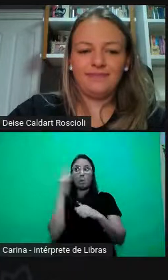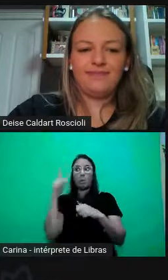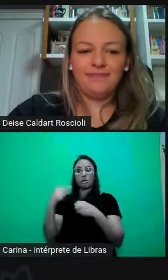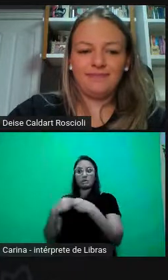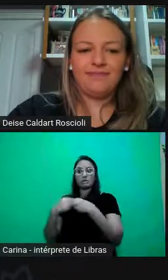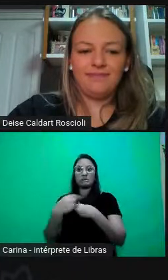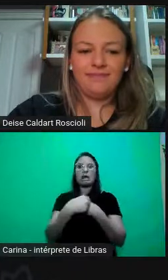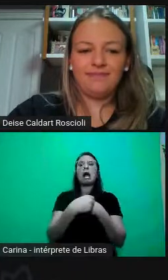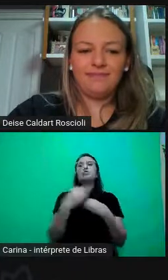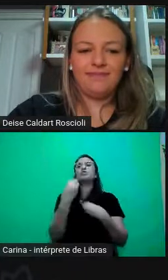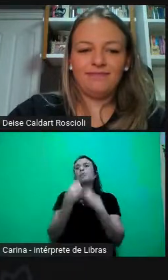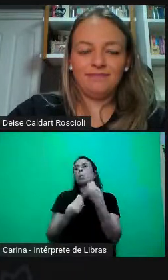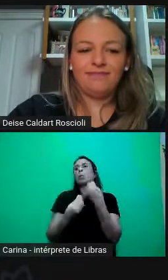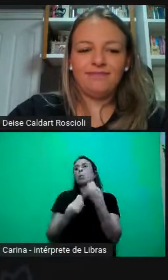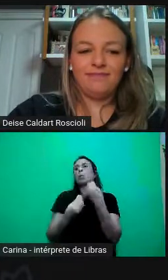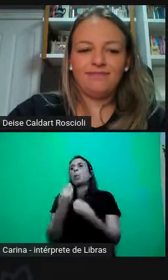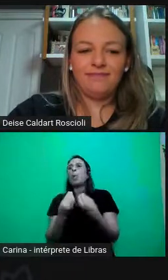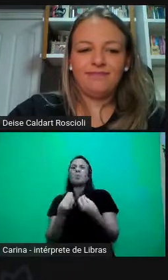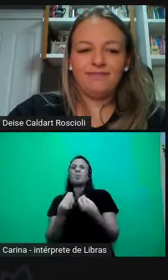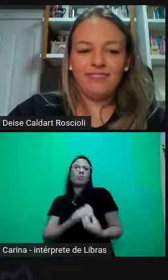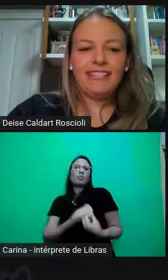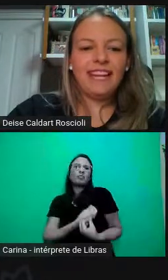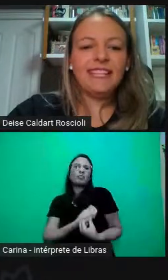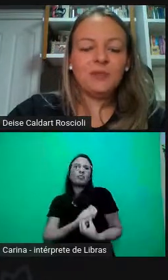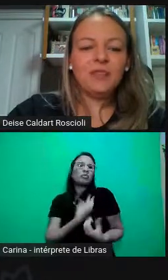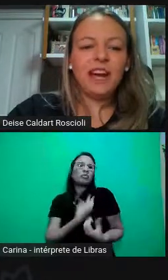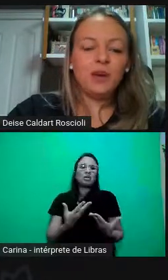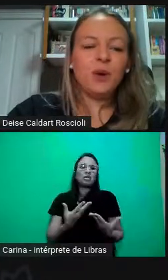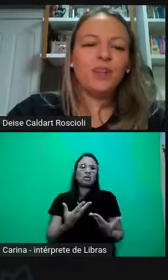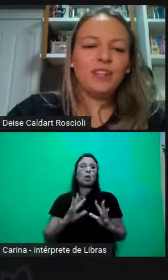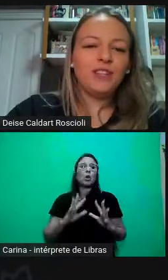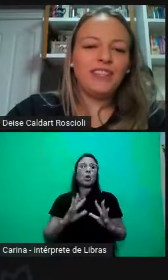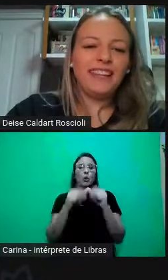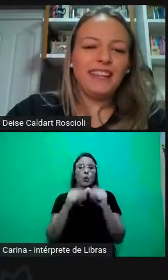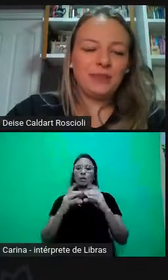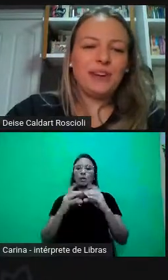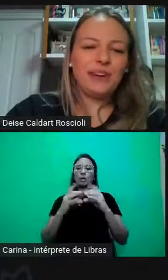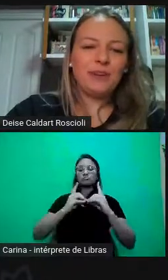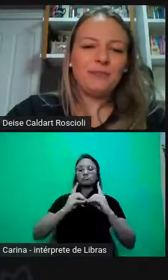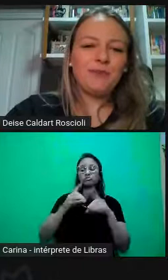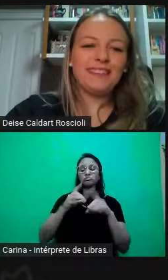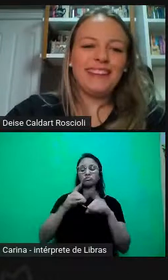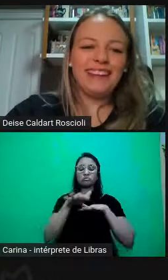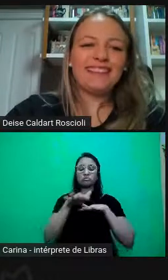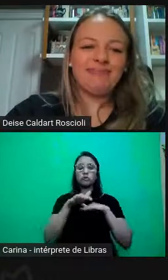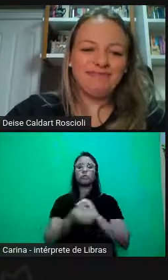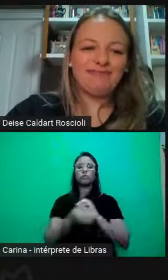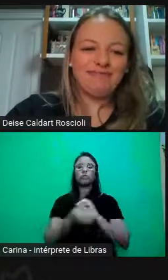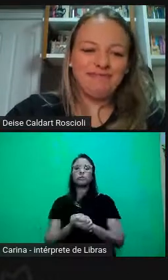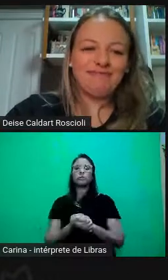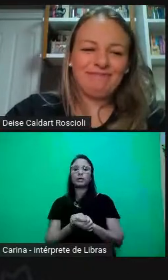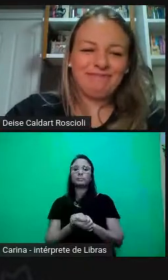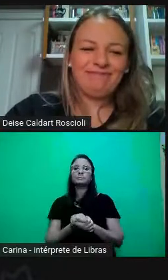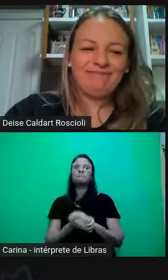é que seria, toda a sua dinâmica, né? Até a questão de carona que gente tem lá no campus, né?